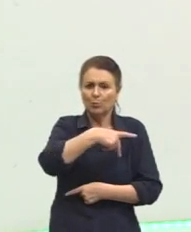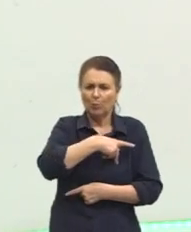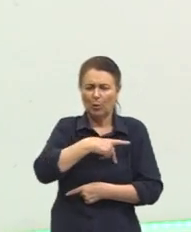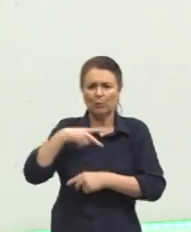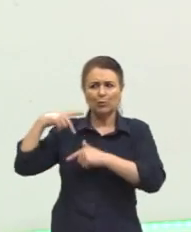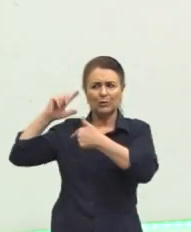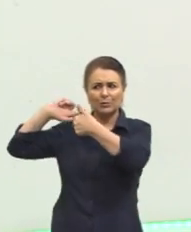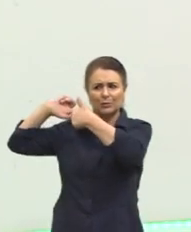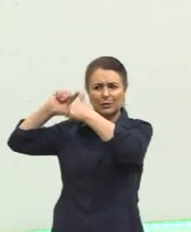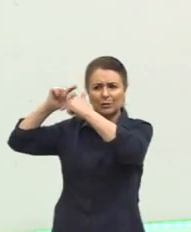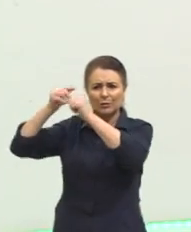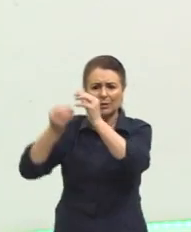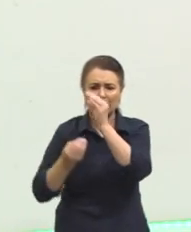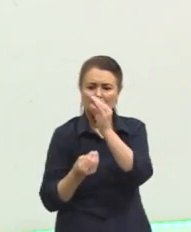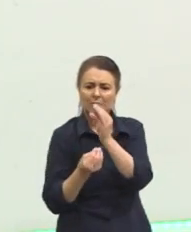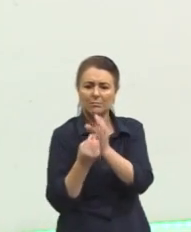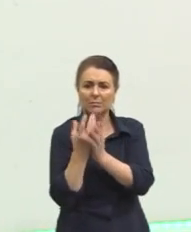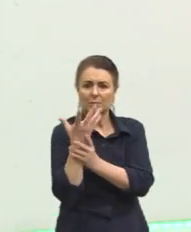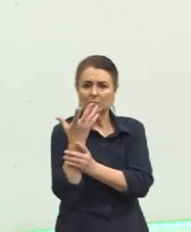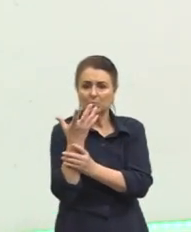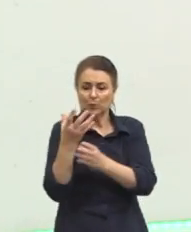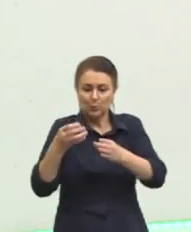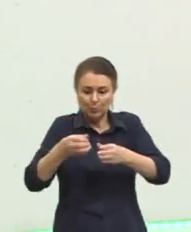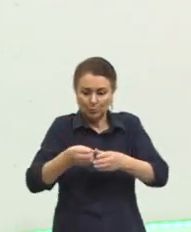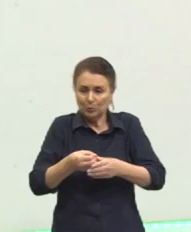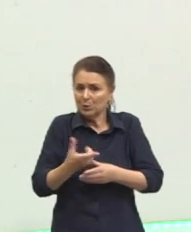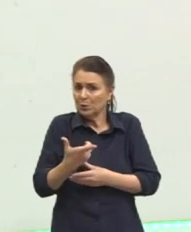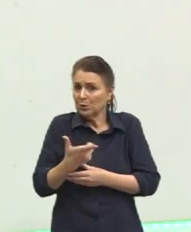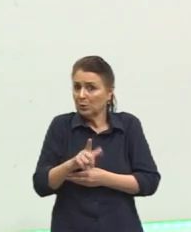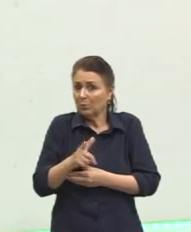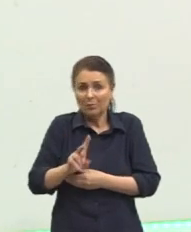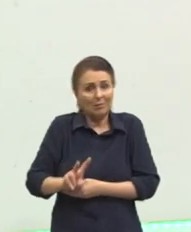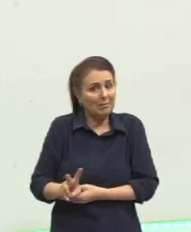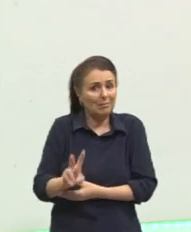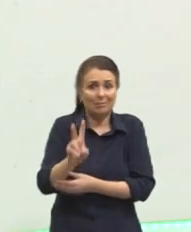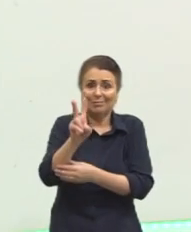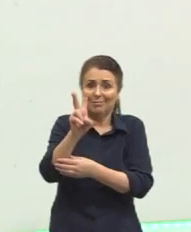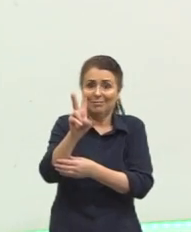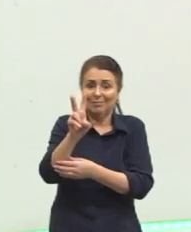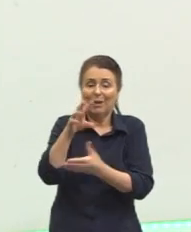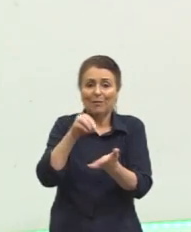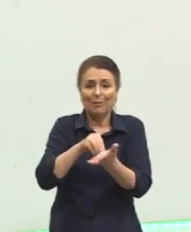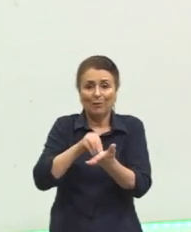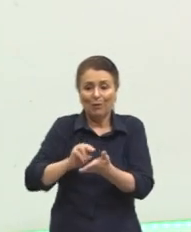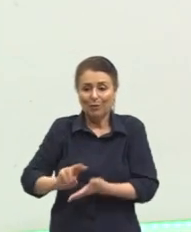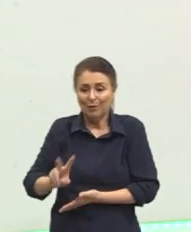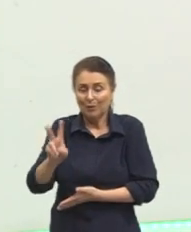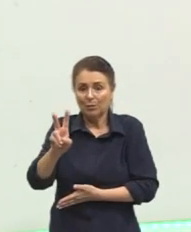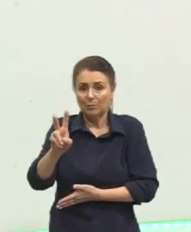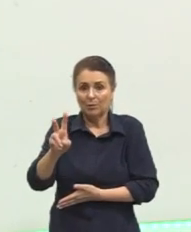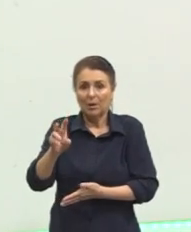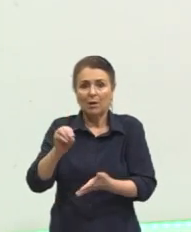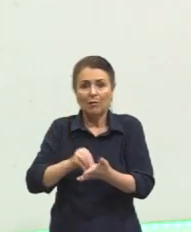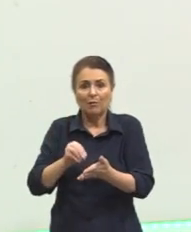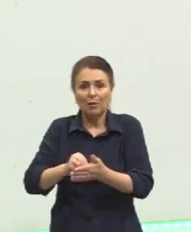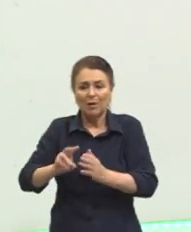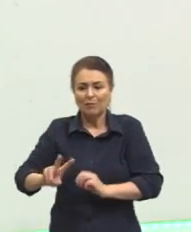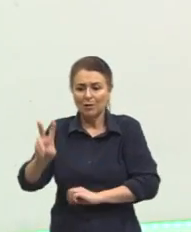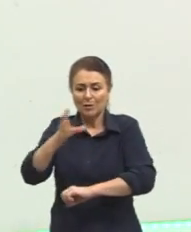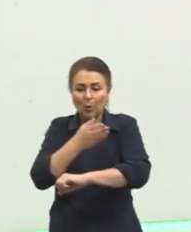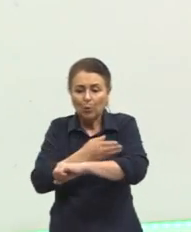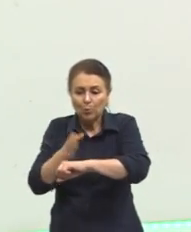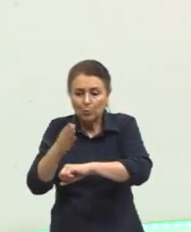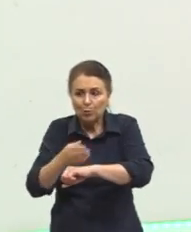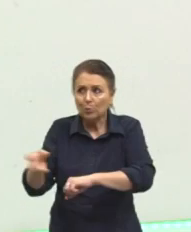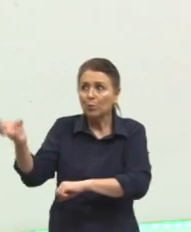os originários, muitas vezes, não têm a valorização dos seus costumes, a valorização da sua